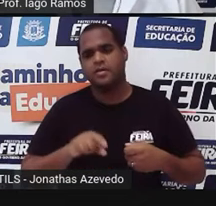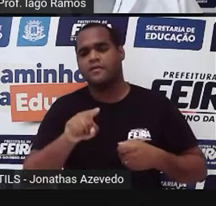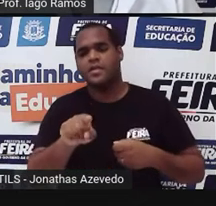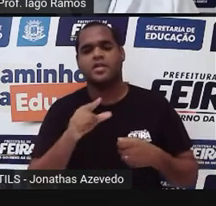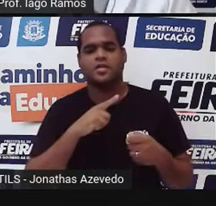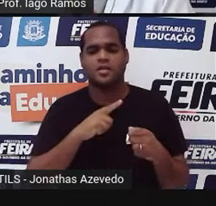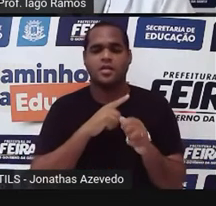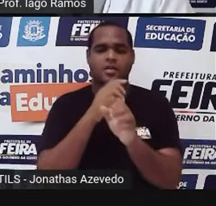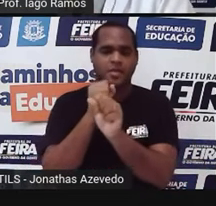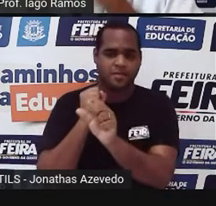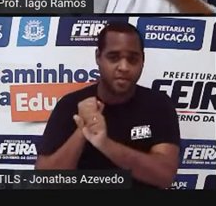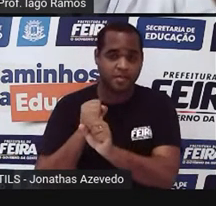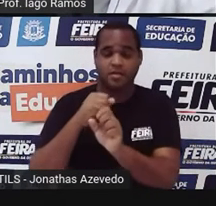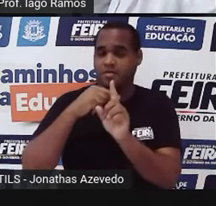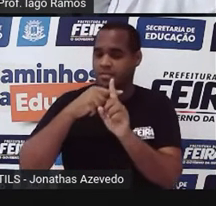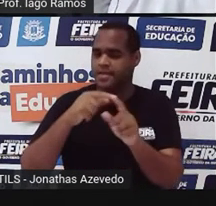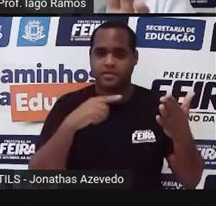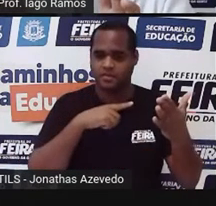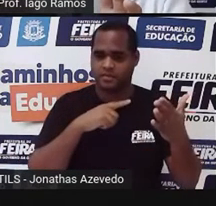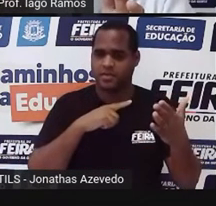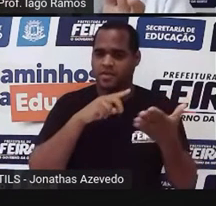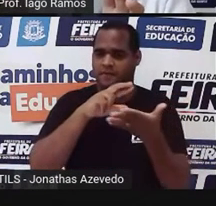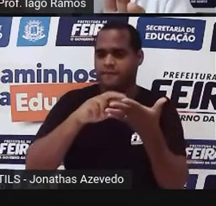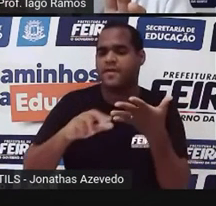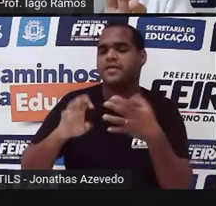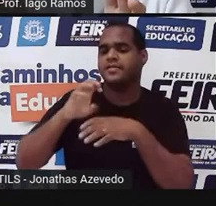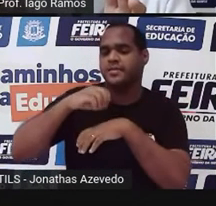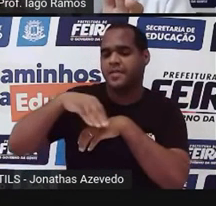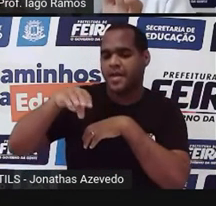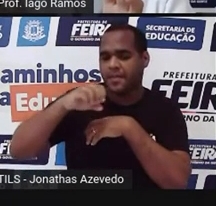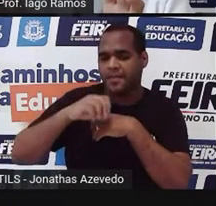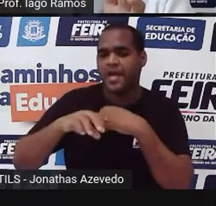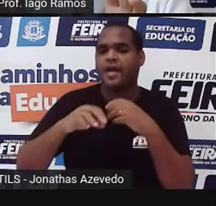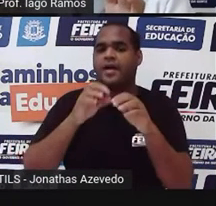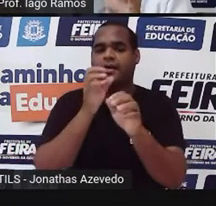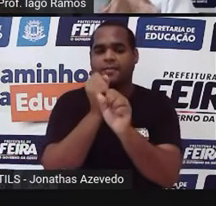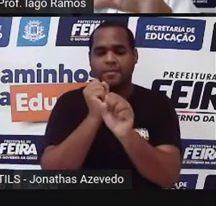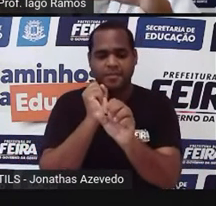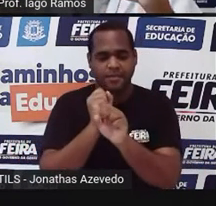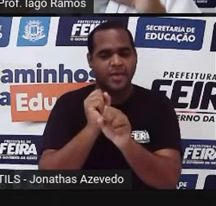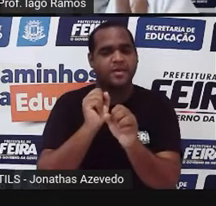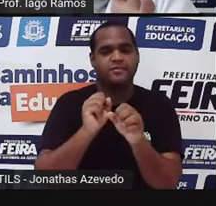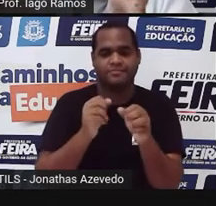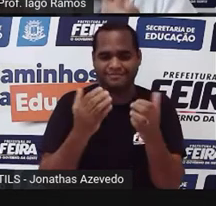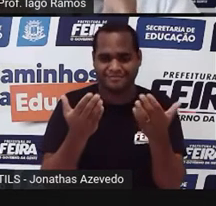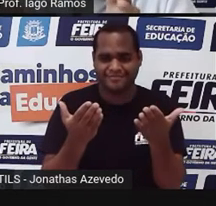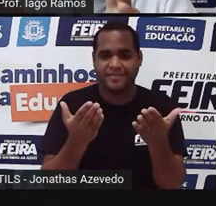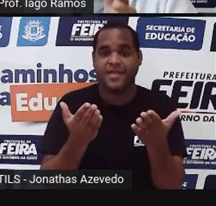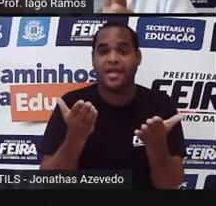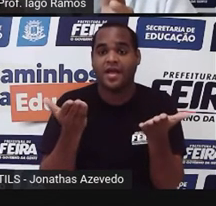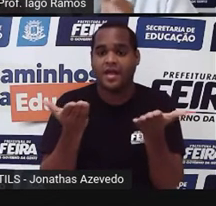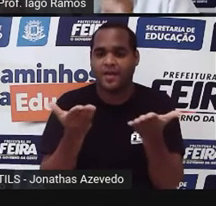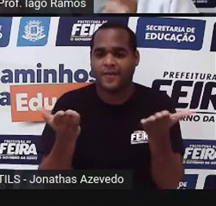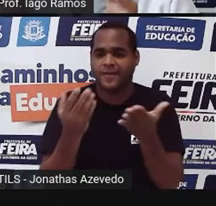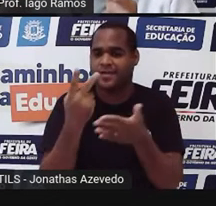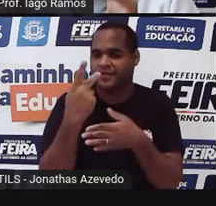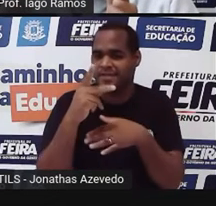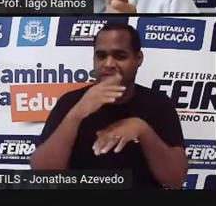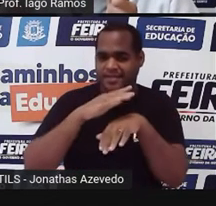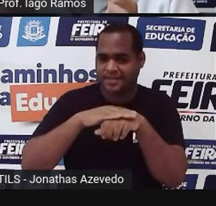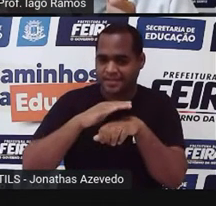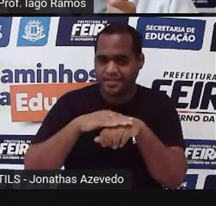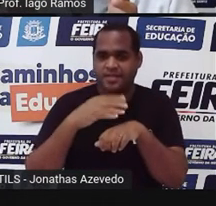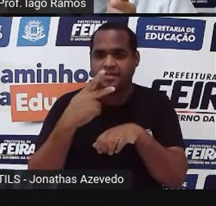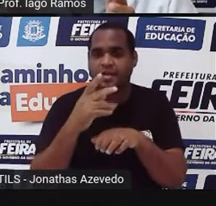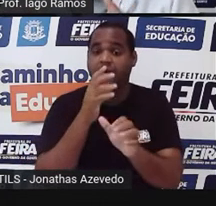precisa fazer uma soma dentro de cálculo na mão, olha só, é hora de você aí do outro lado fazer esse